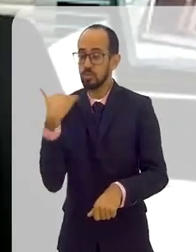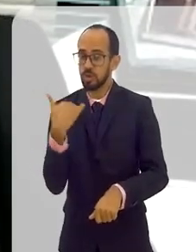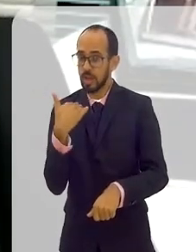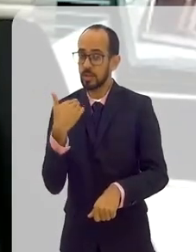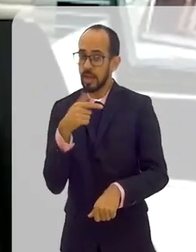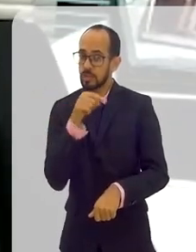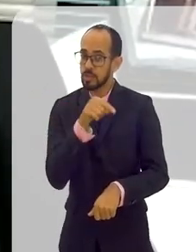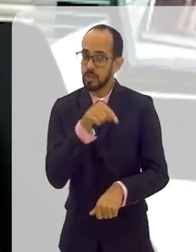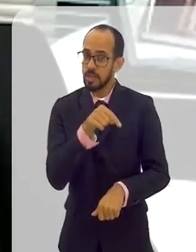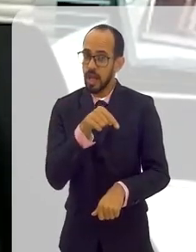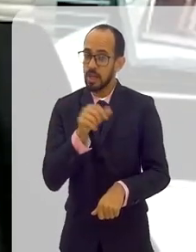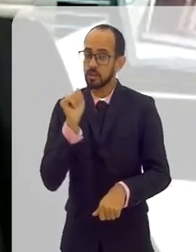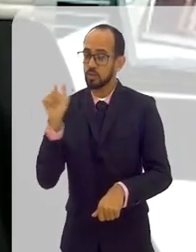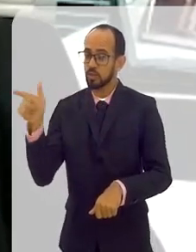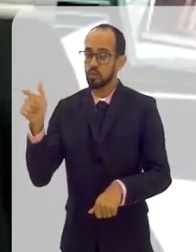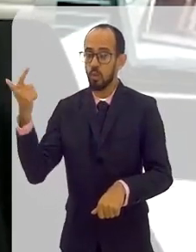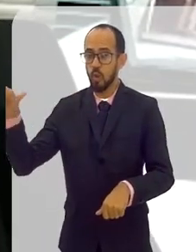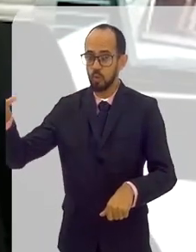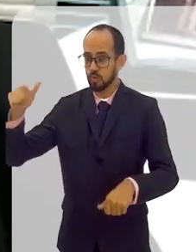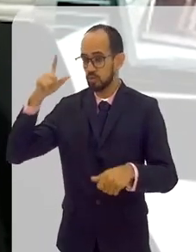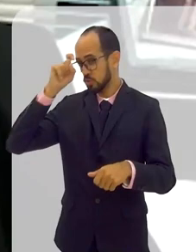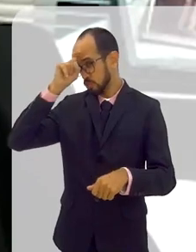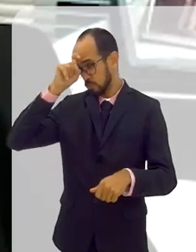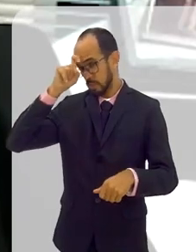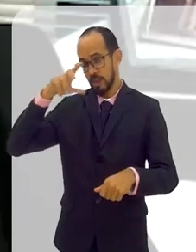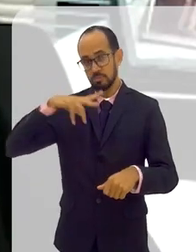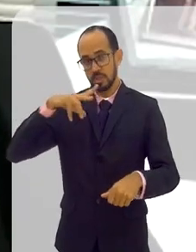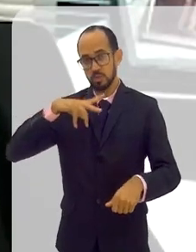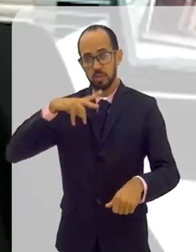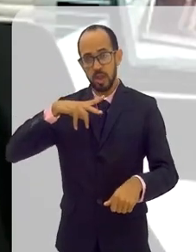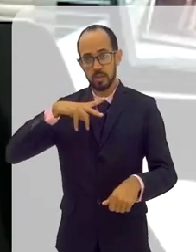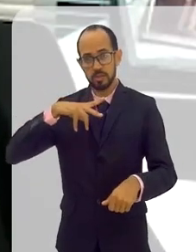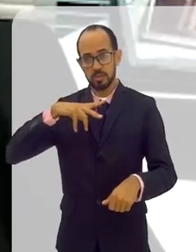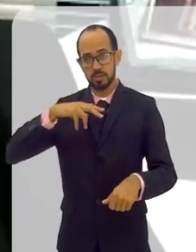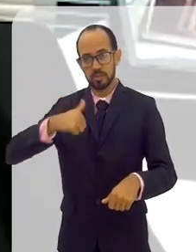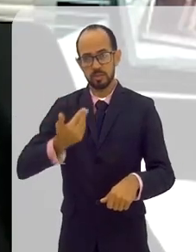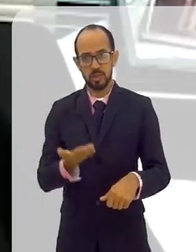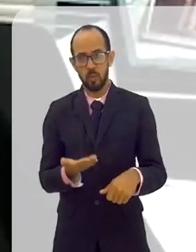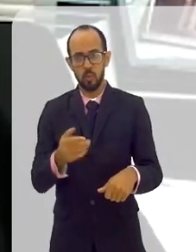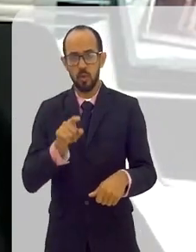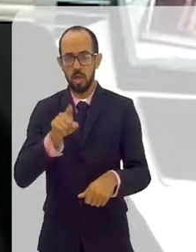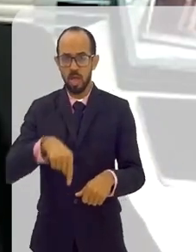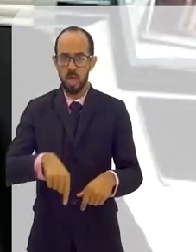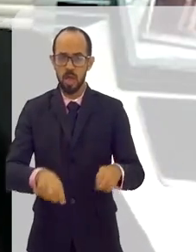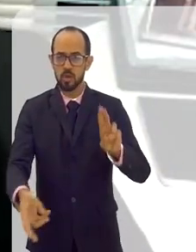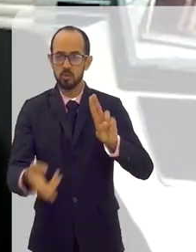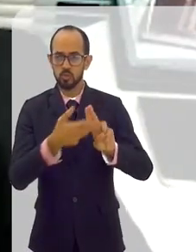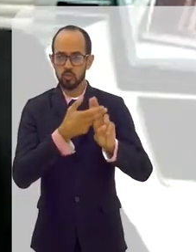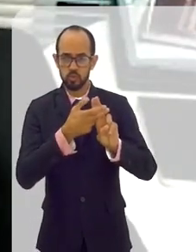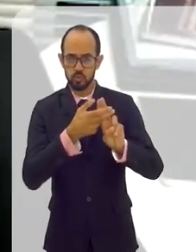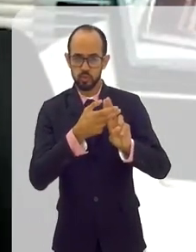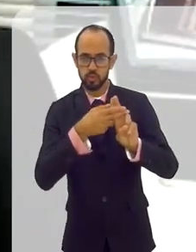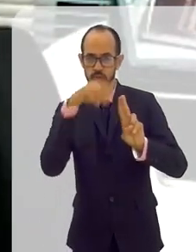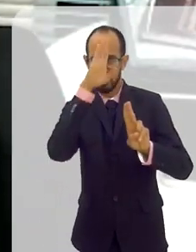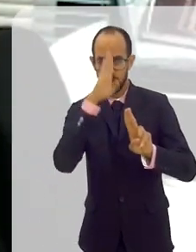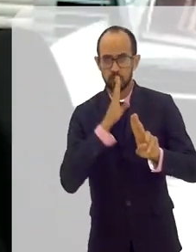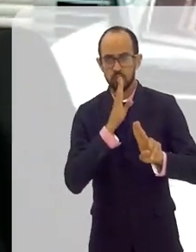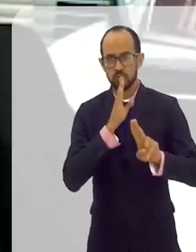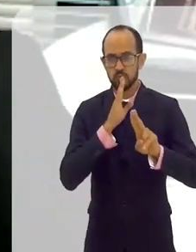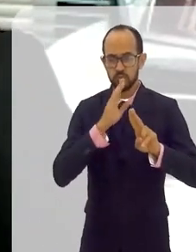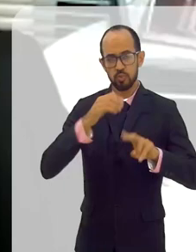hospitais do que em outros hospitais, inclusive alguns da rede privada. Então, vejam, é um sistema único de saúde,